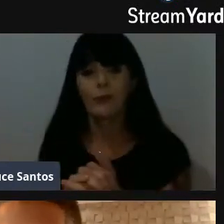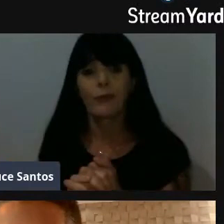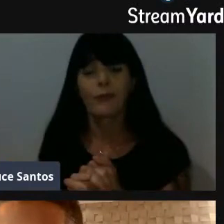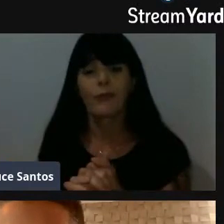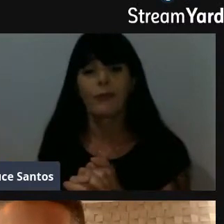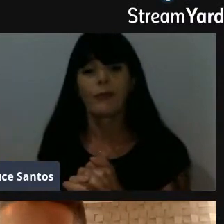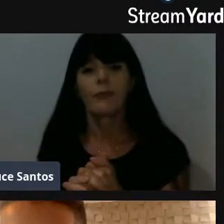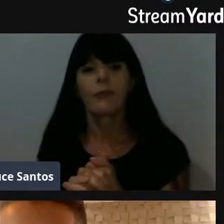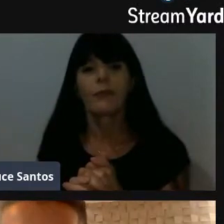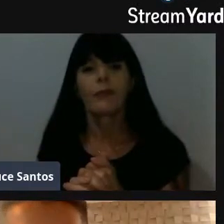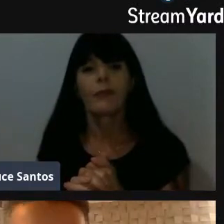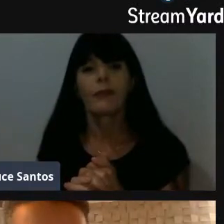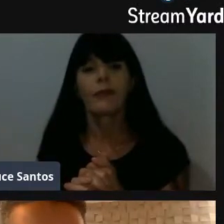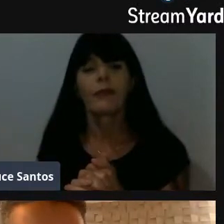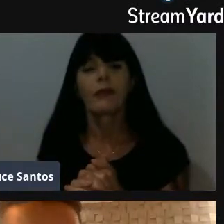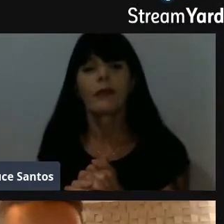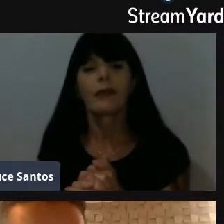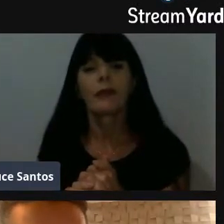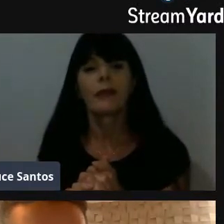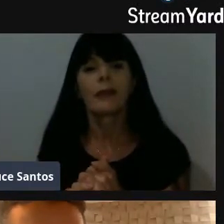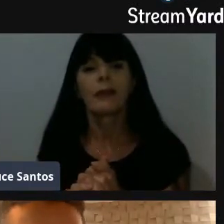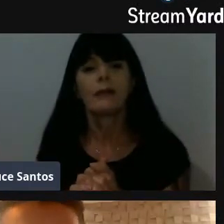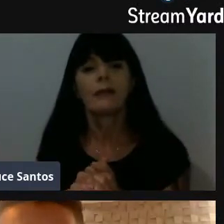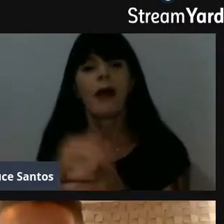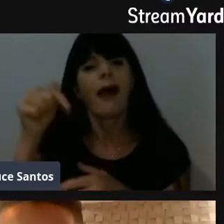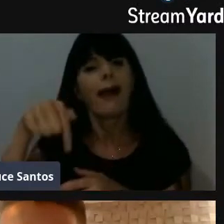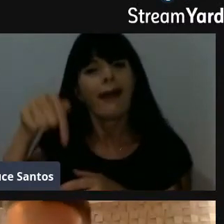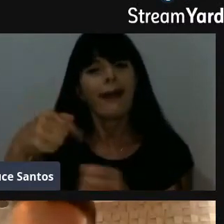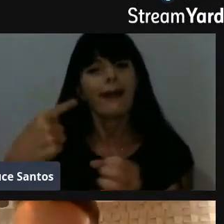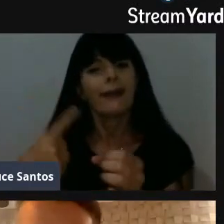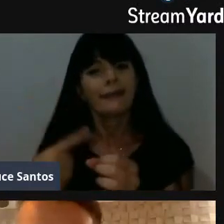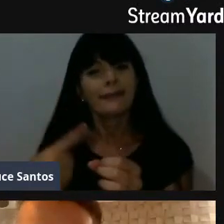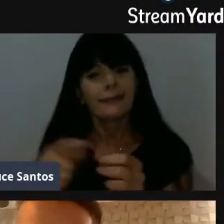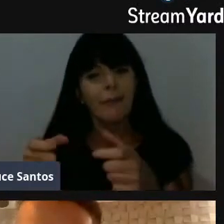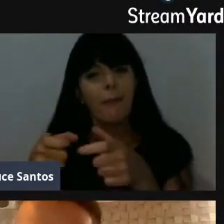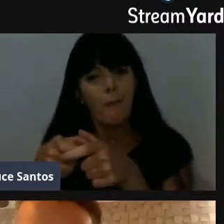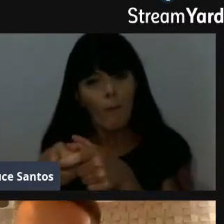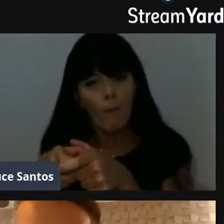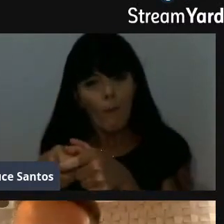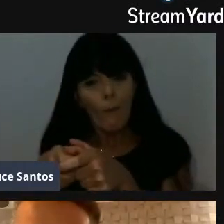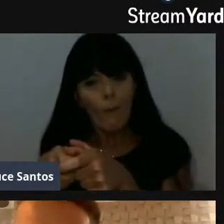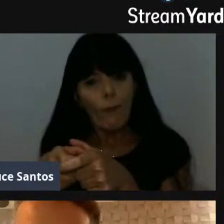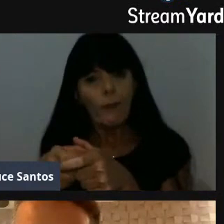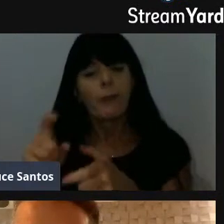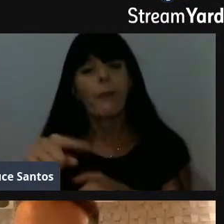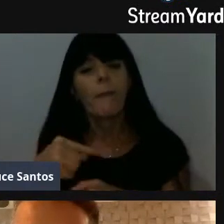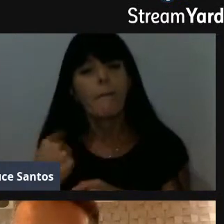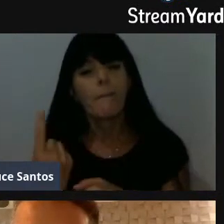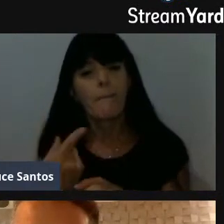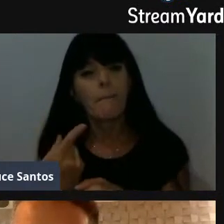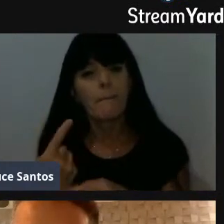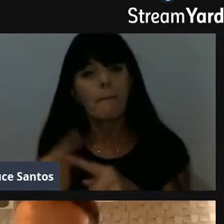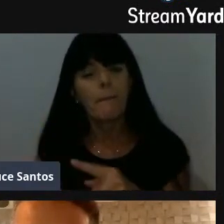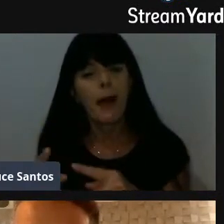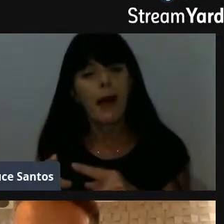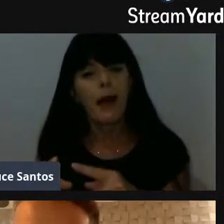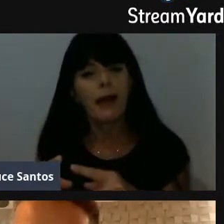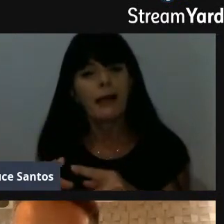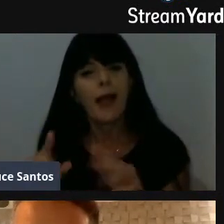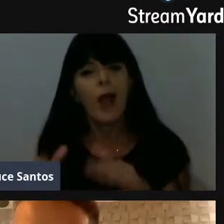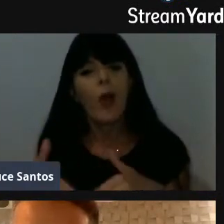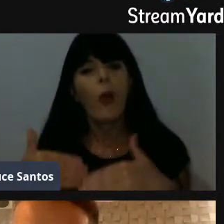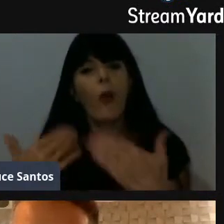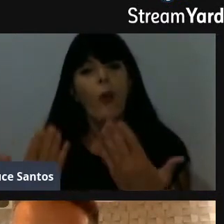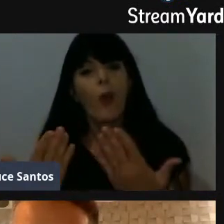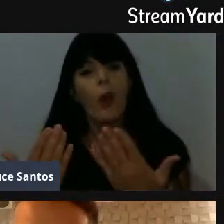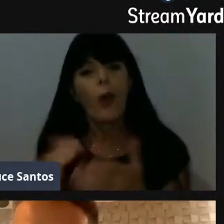ao Rafael. Rafael, Itapicerica é uma cidade pequena, mas o nosso comércio é até bem satisfatório, qual é o principal